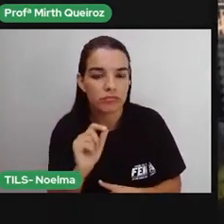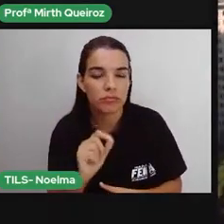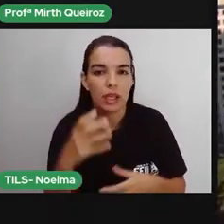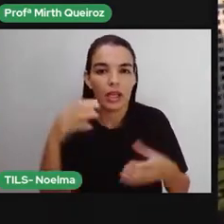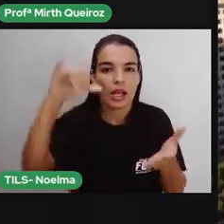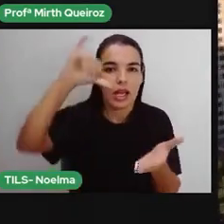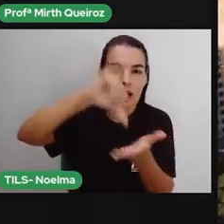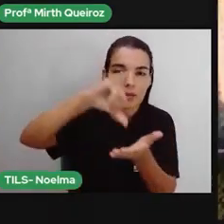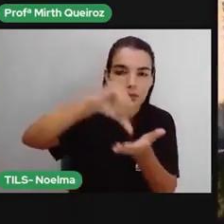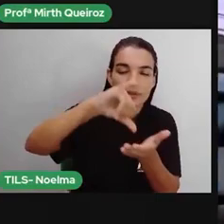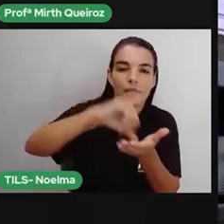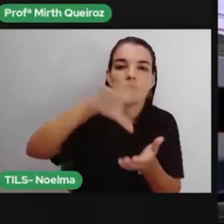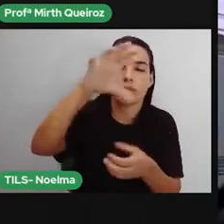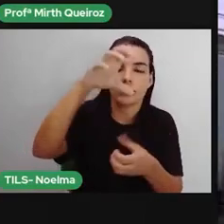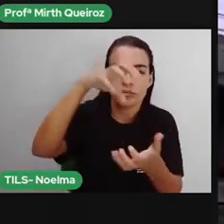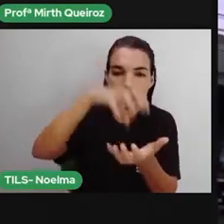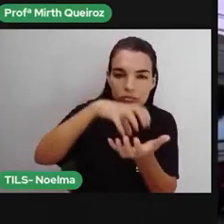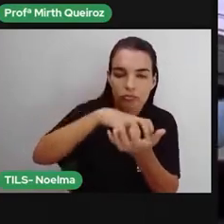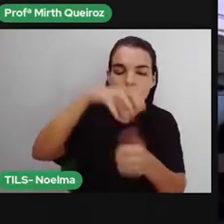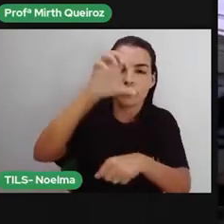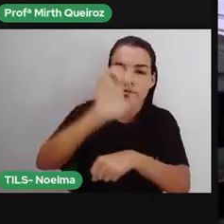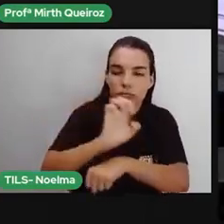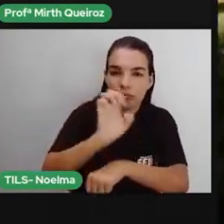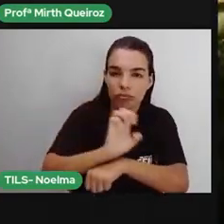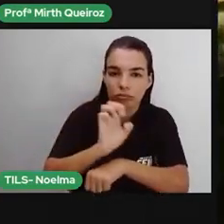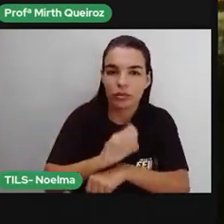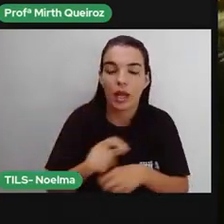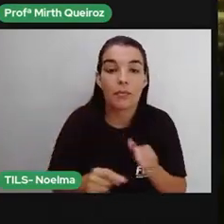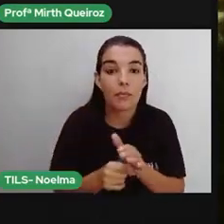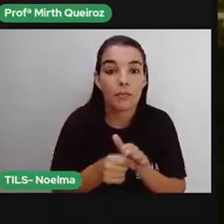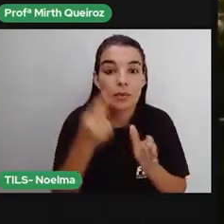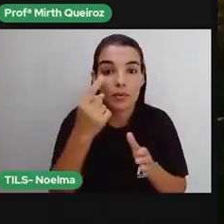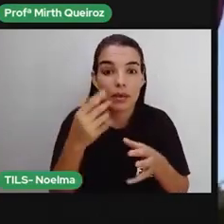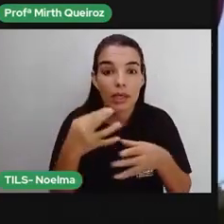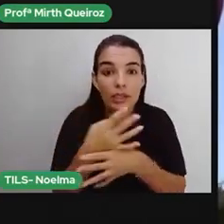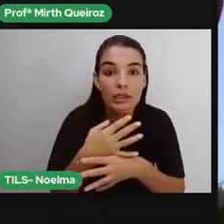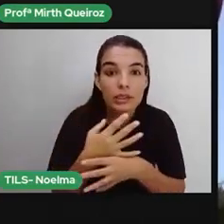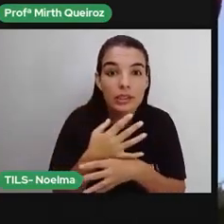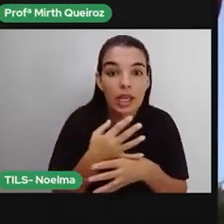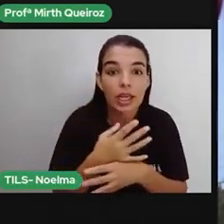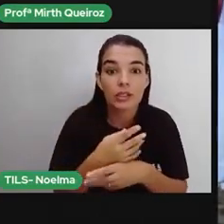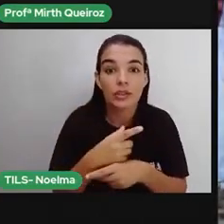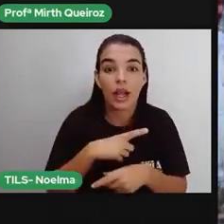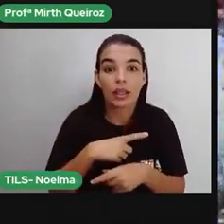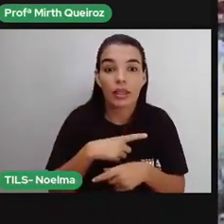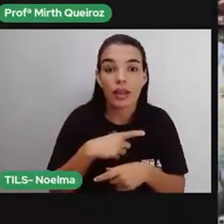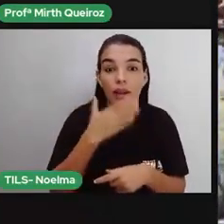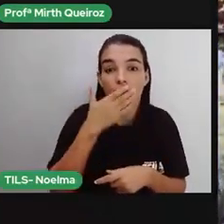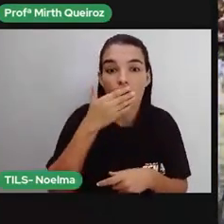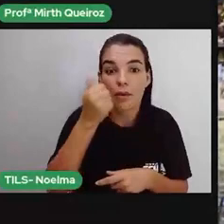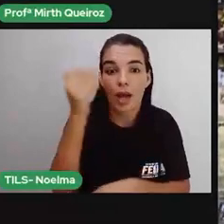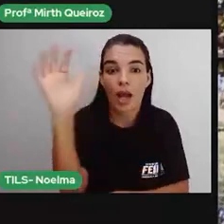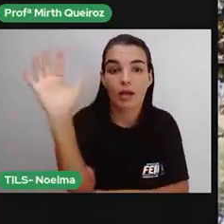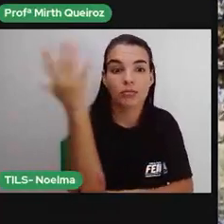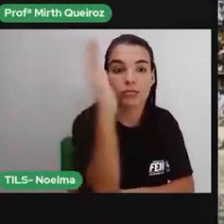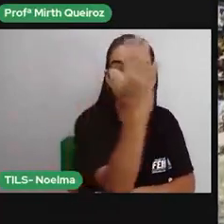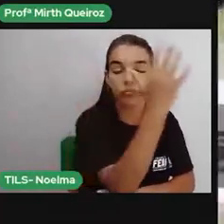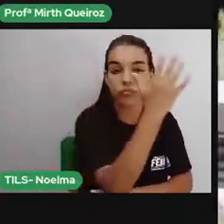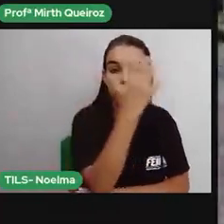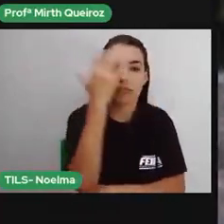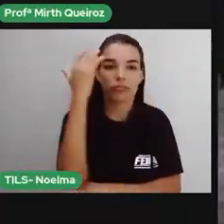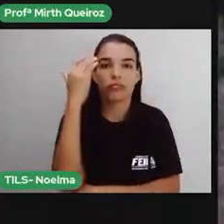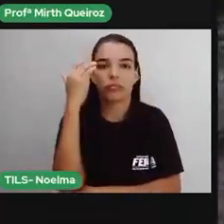Grosso do Sul é a primeira cidade brasileira a calcular a sua pegada ecológica. Uma forma de medir o uso dos recursos